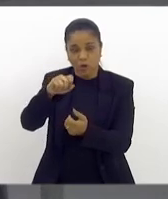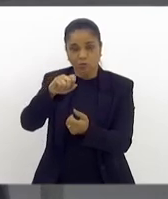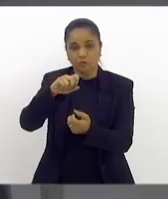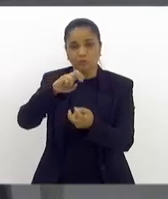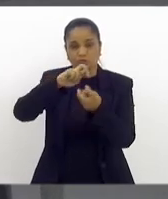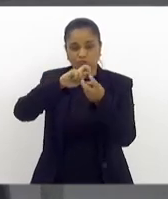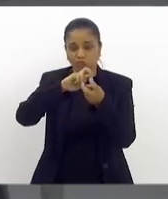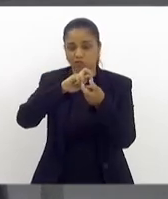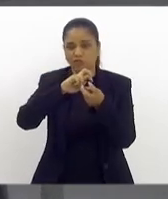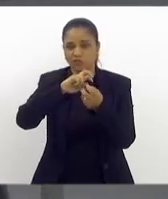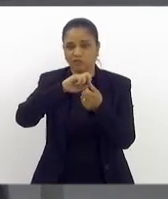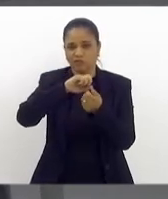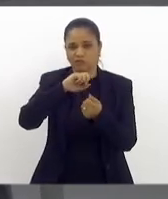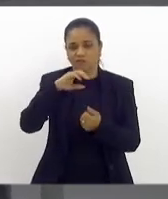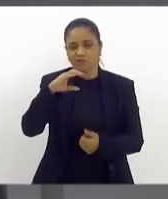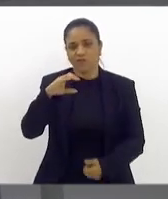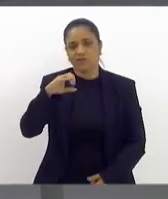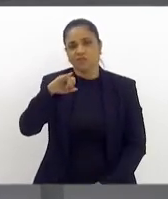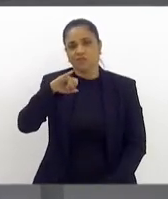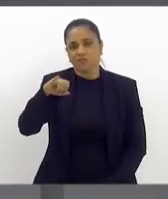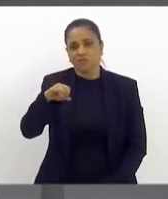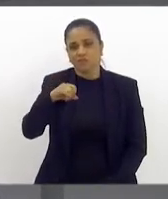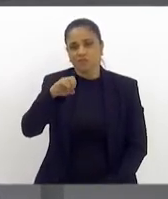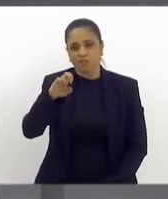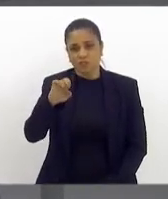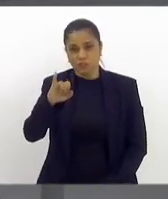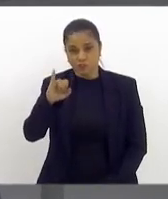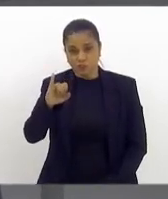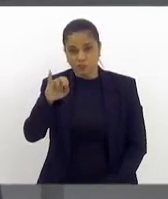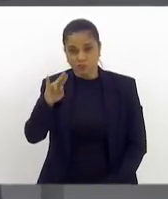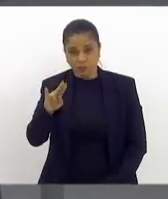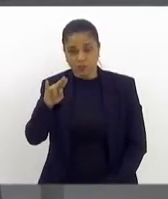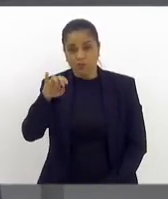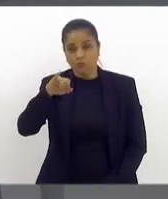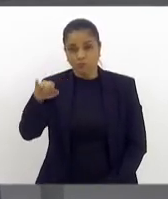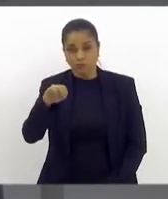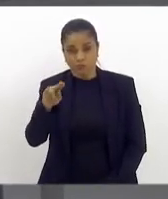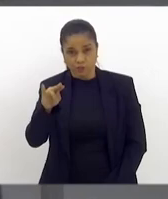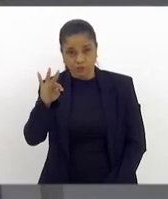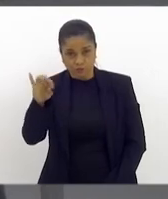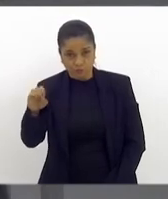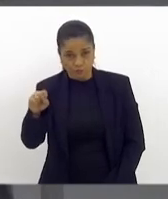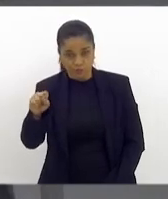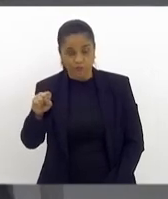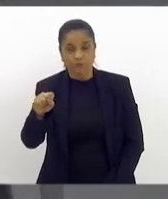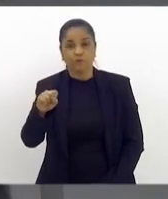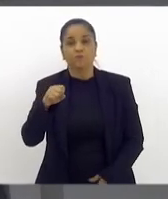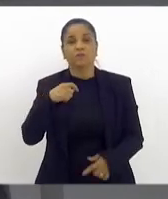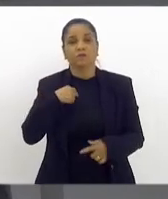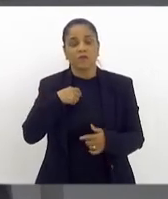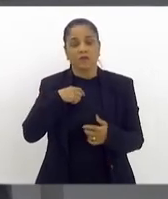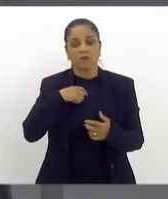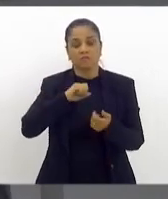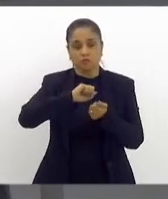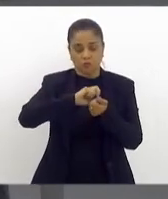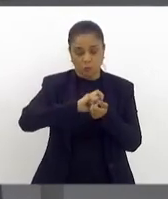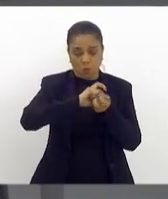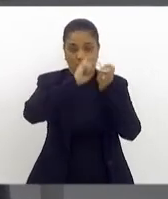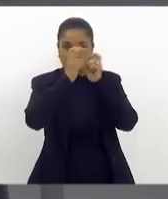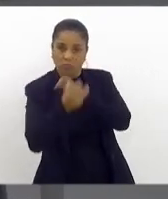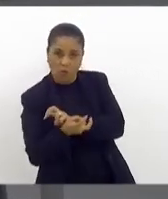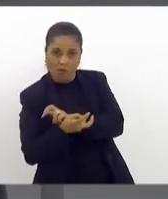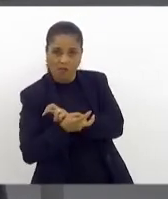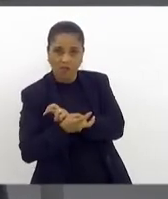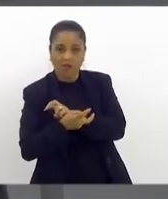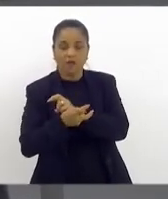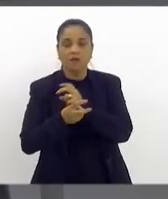conquistar, treinava com os melhores do mundo, e, no auge da minha carreira, eu fiz uma escolha. A minha escolha foi defender o